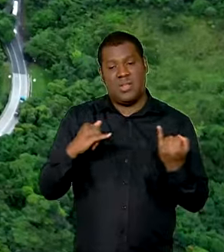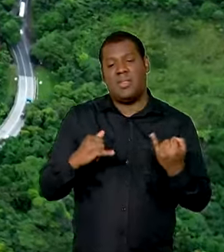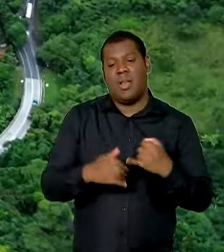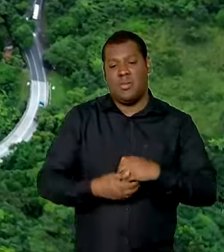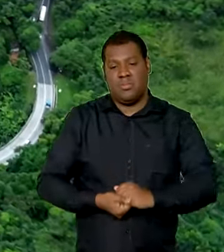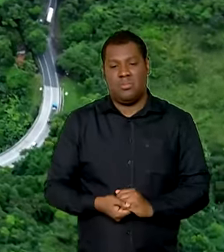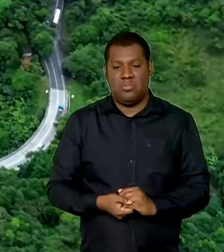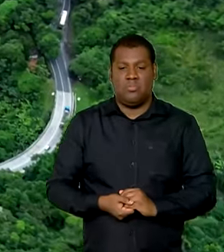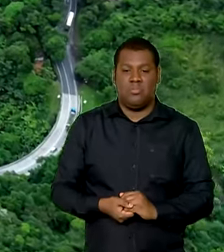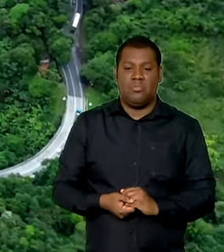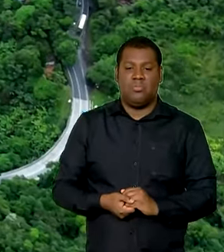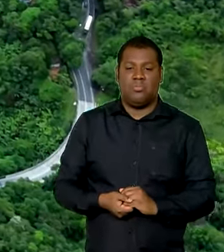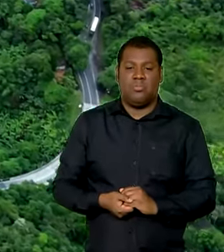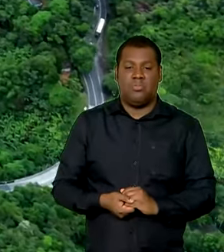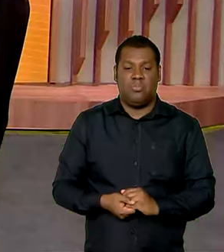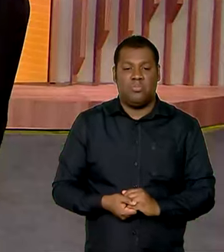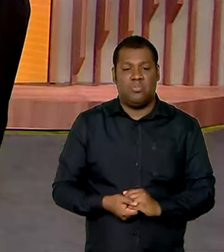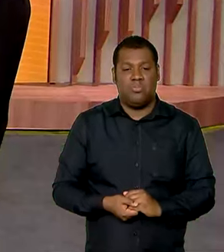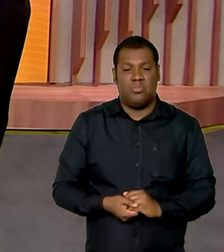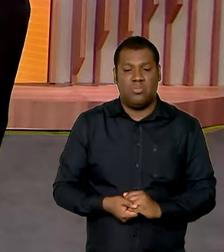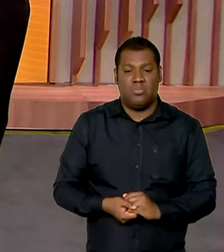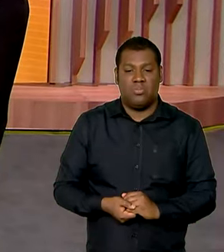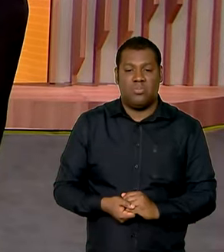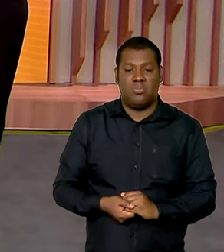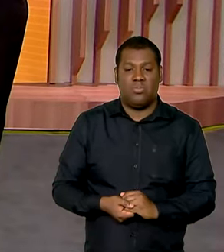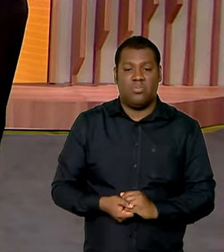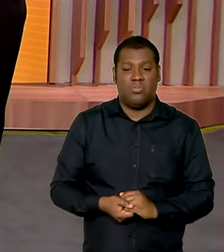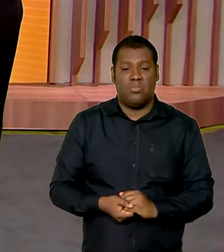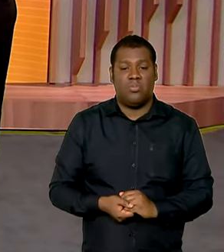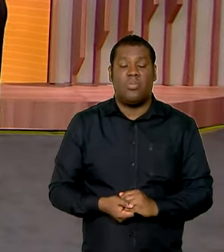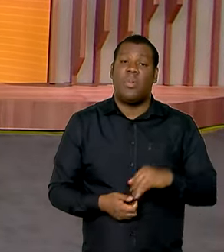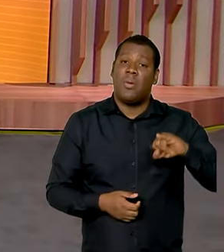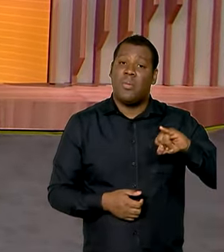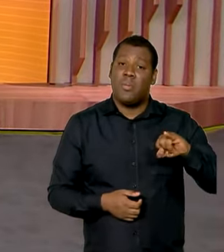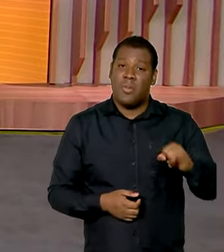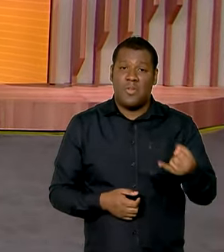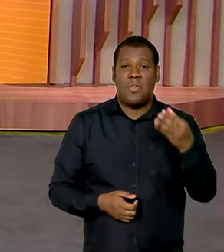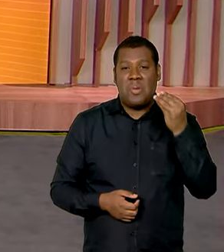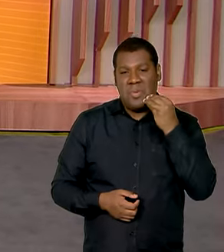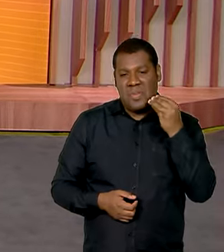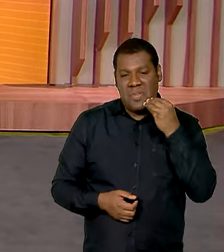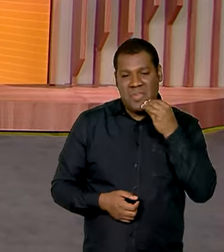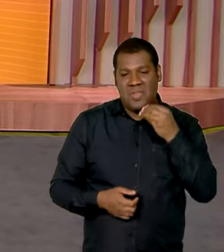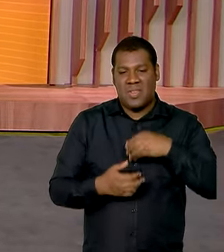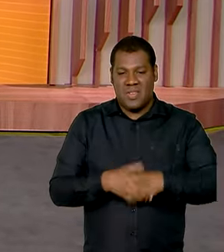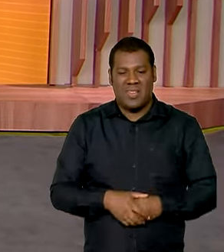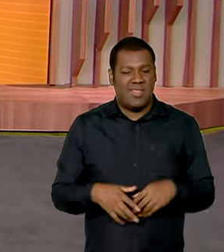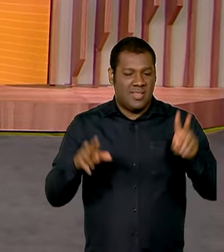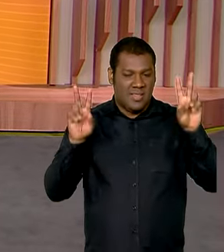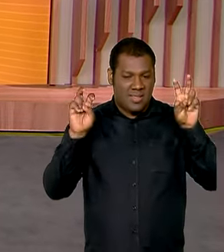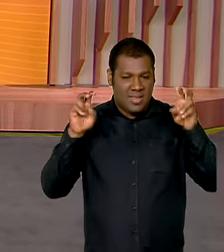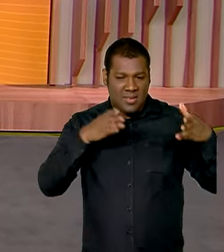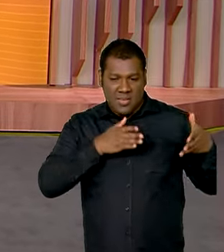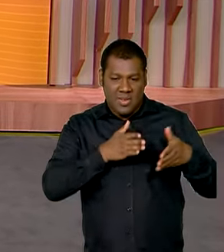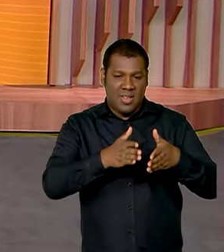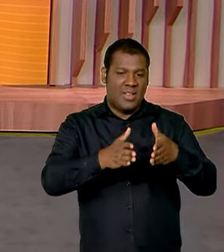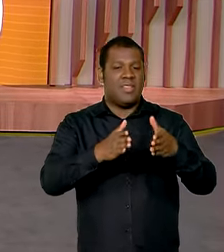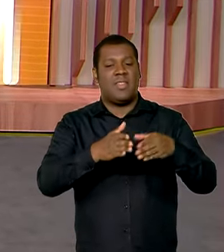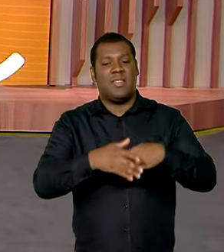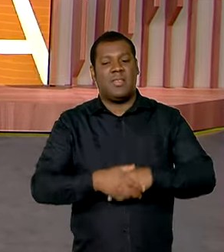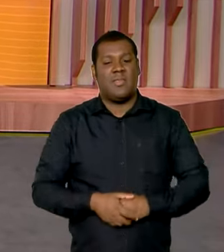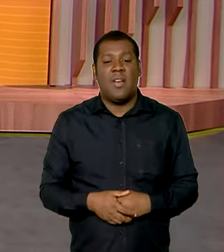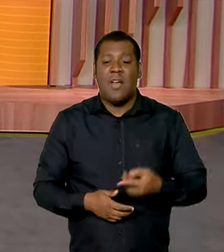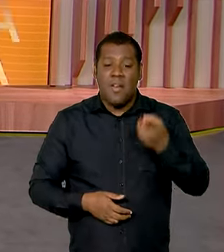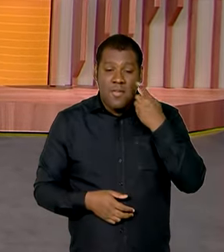toda a riqueza produzida no país. Vamos aproveitar essa duplicação da estrada na Serra das Araras e dar uma